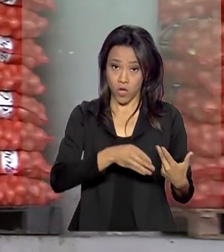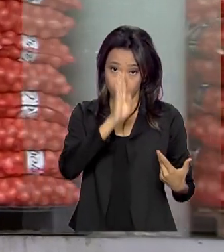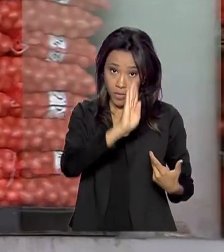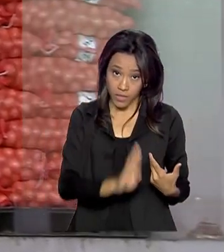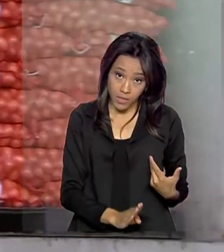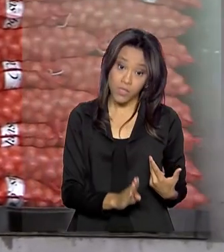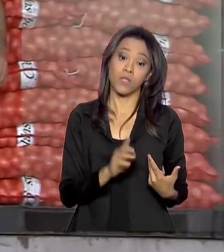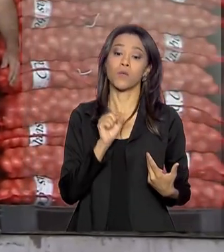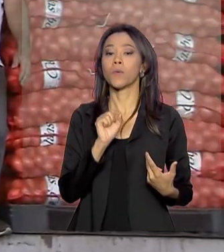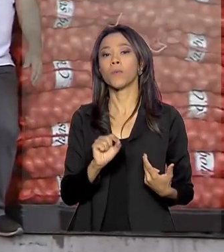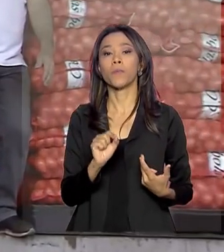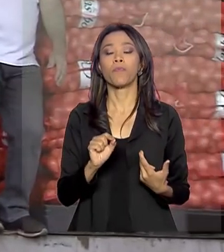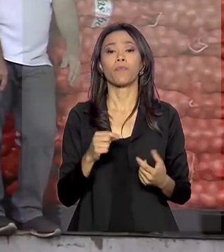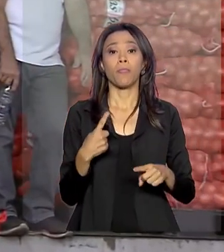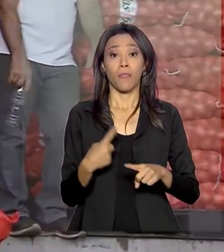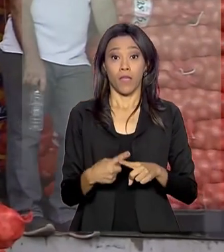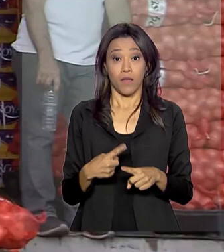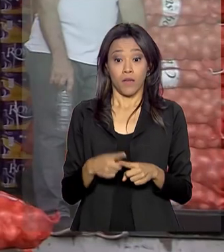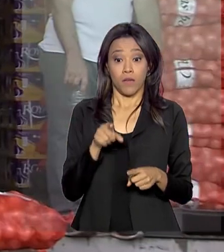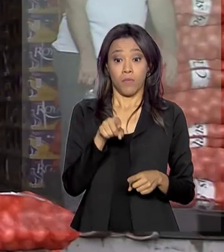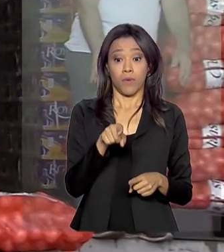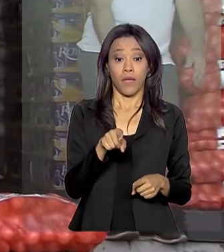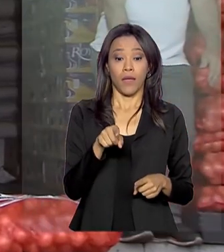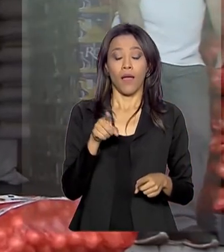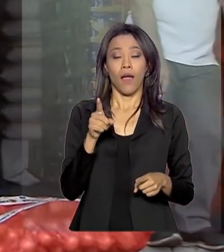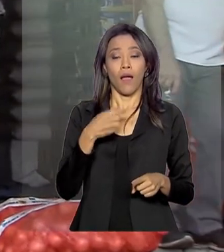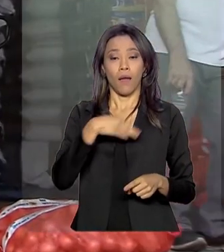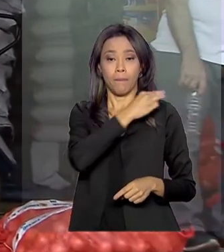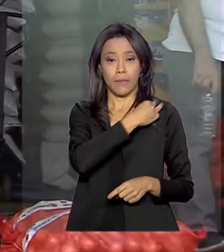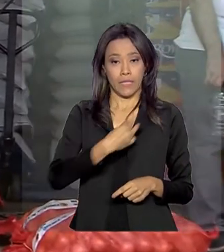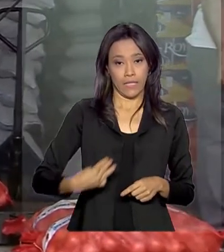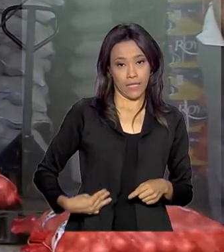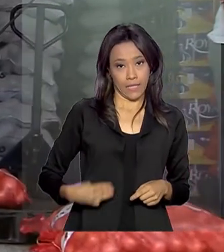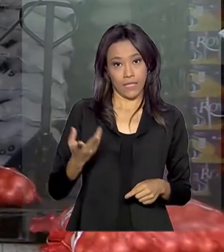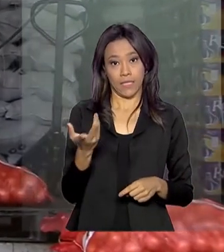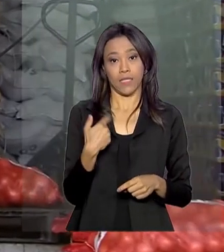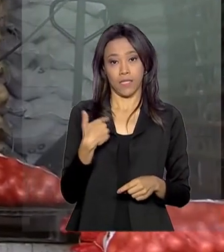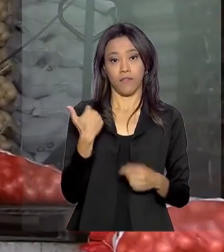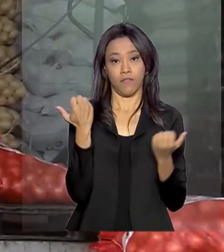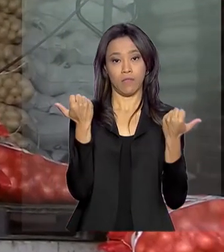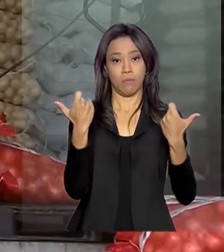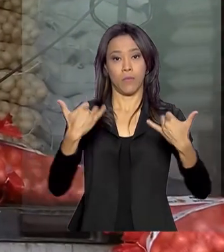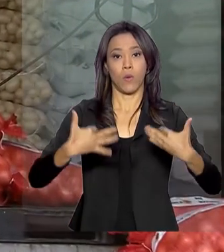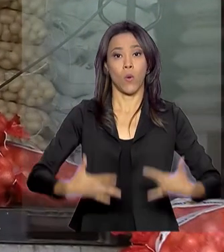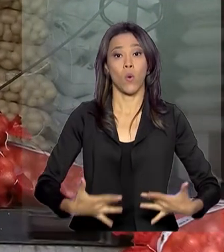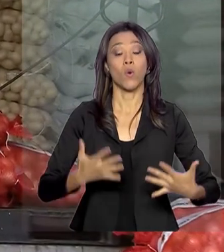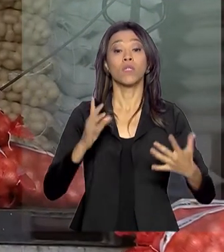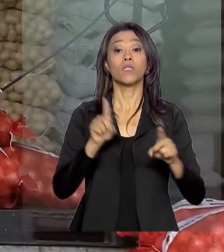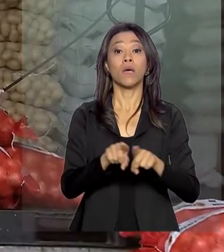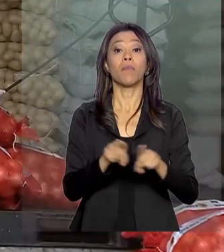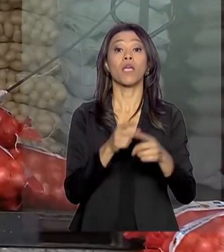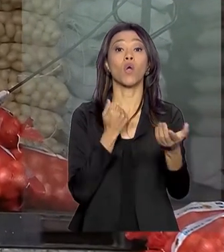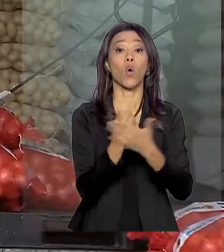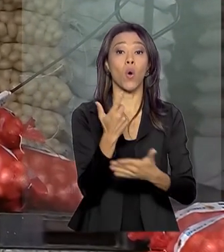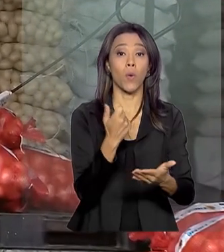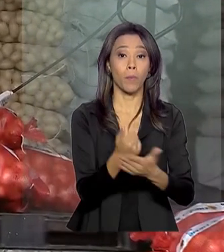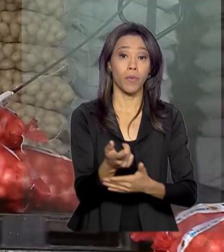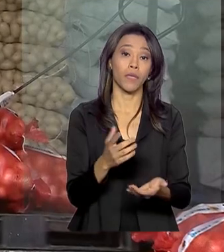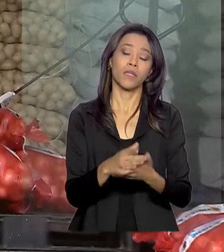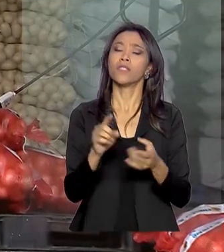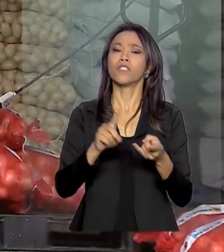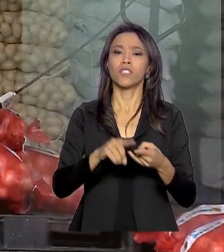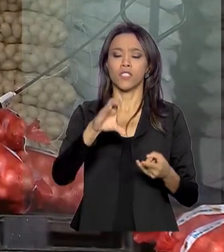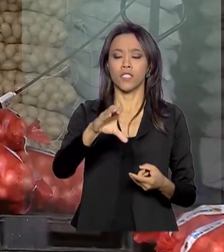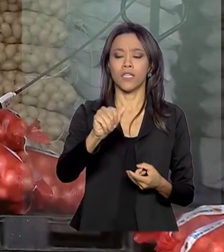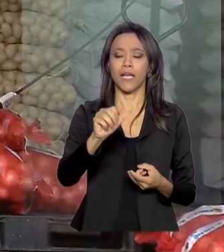aguardado desde 2016. E na Arábia Saudita, a ministra Tereza Cristina finalizou acordos para a compra de castanhas, derivados de ovos e